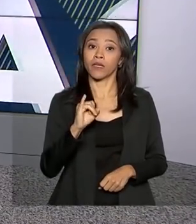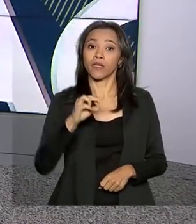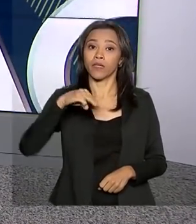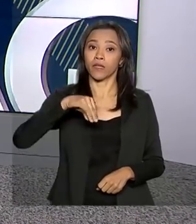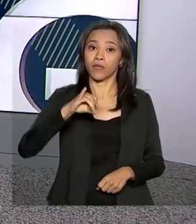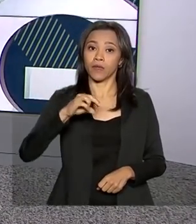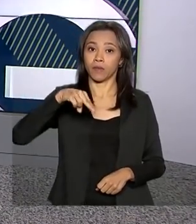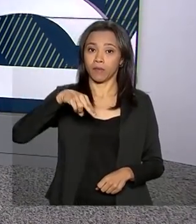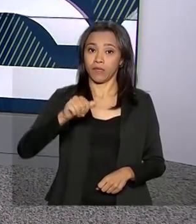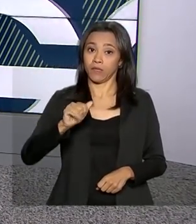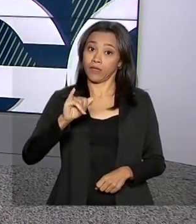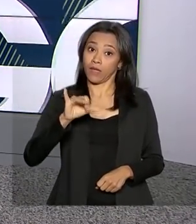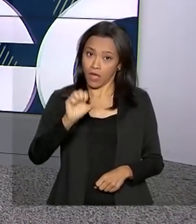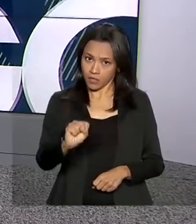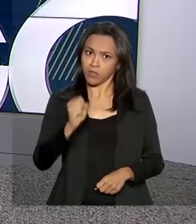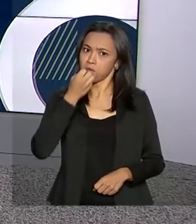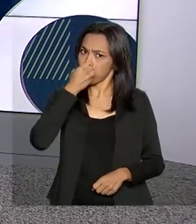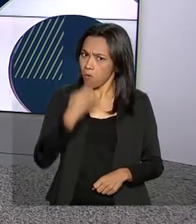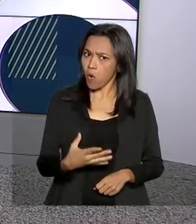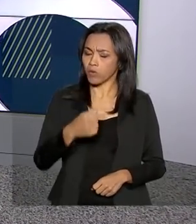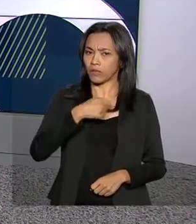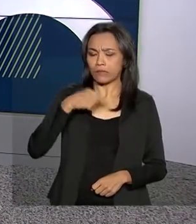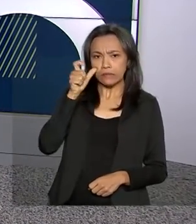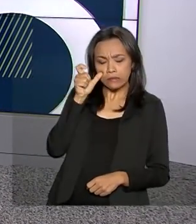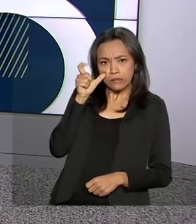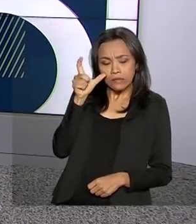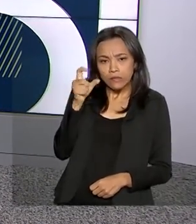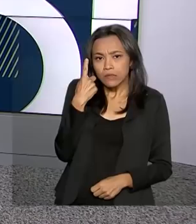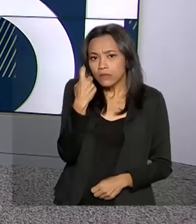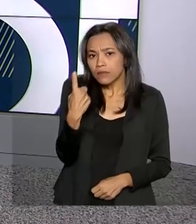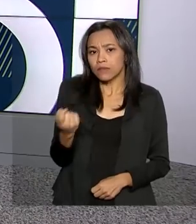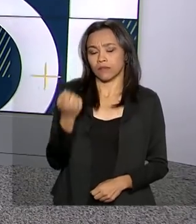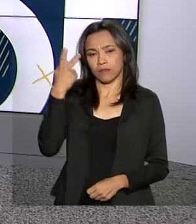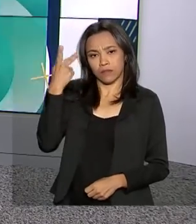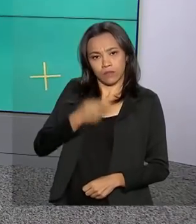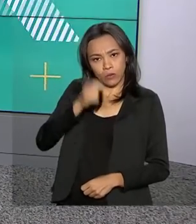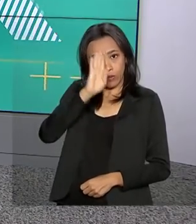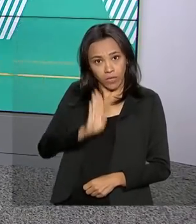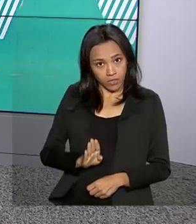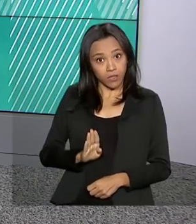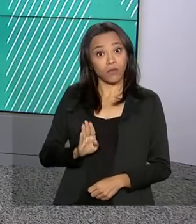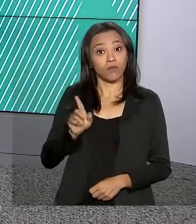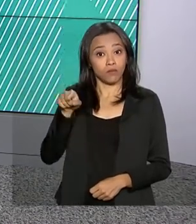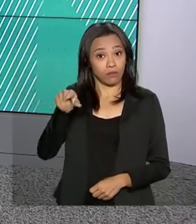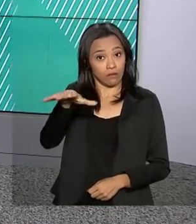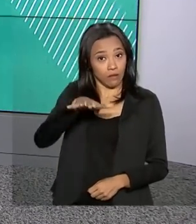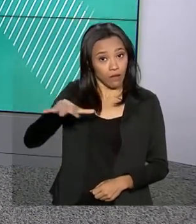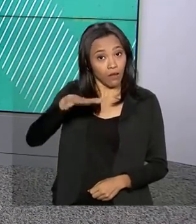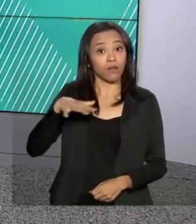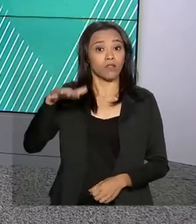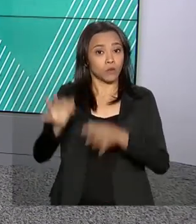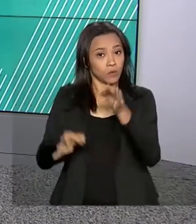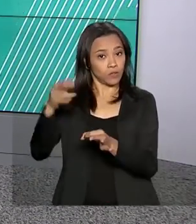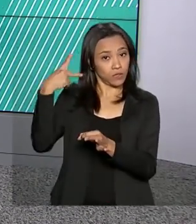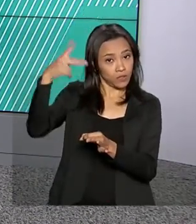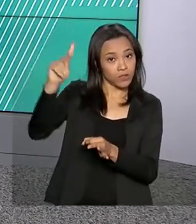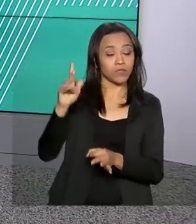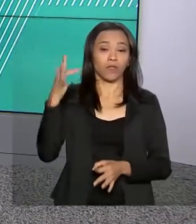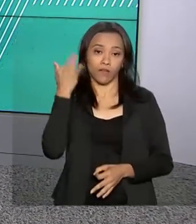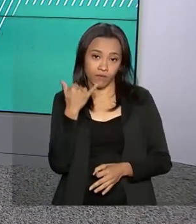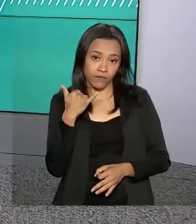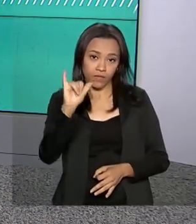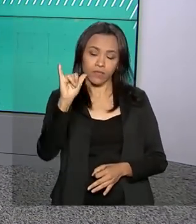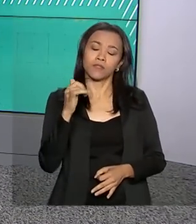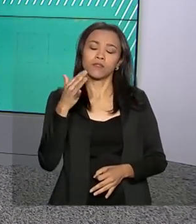francesa nessa área tem despertado interesse do Brasil. O ministro da Justiça e Segurança Pública participou da abertura do evento